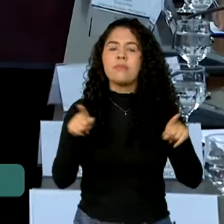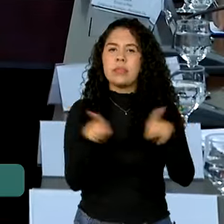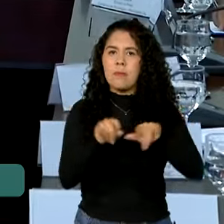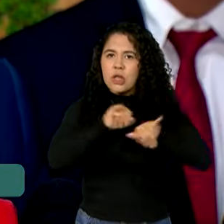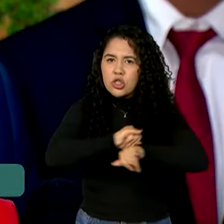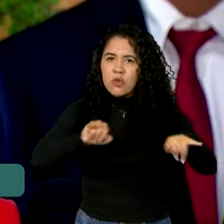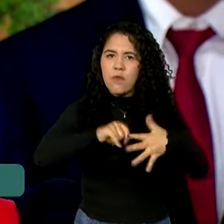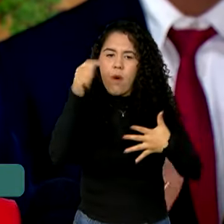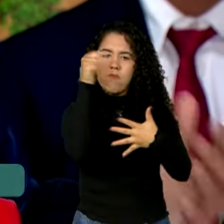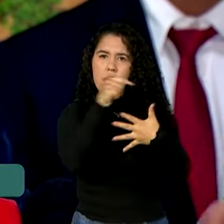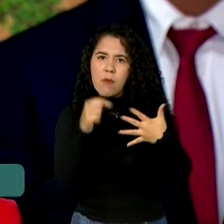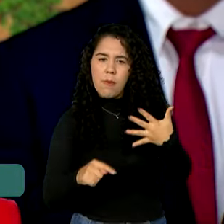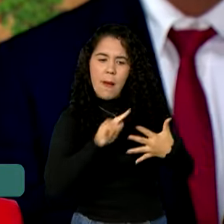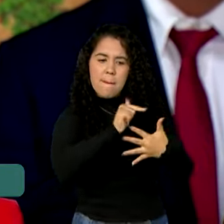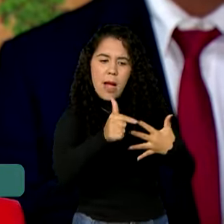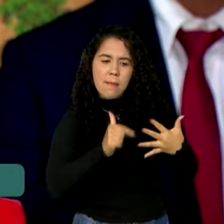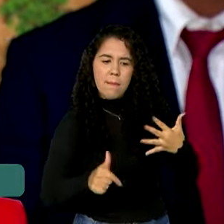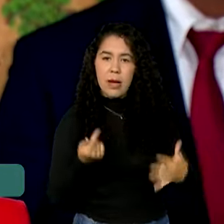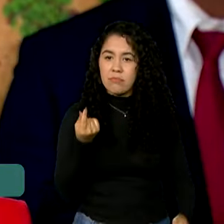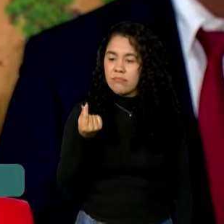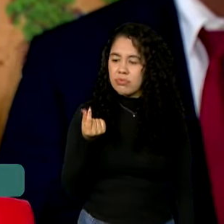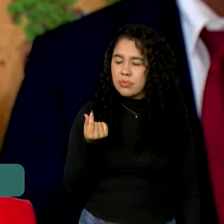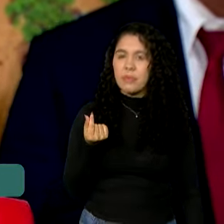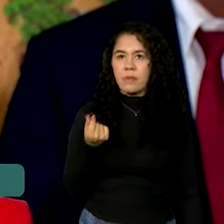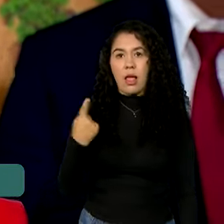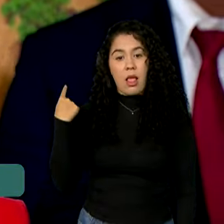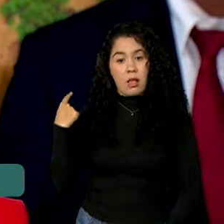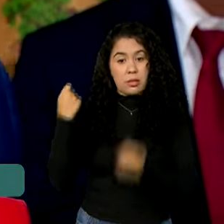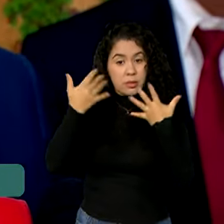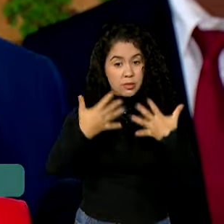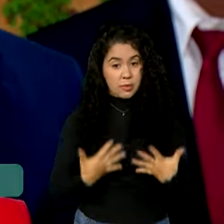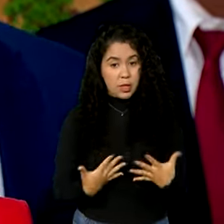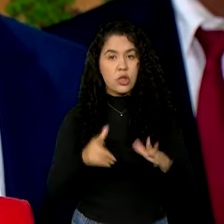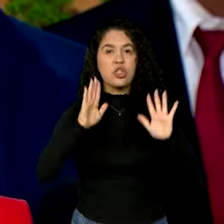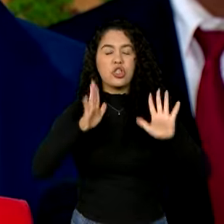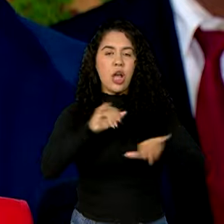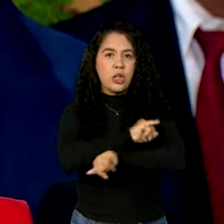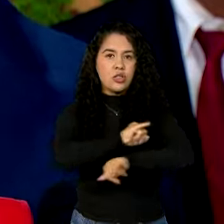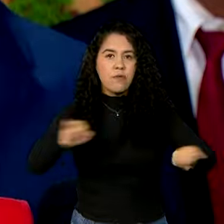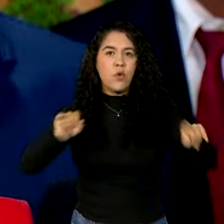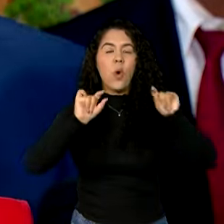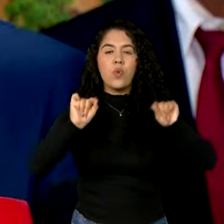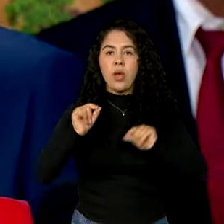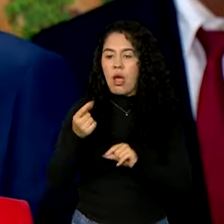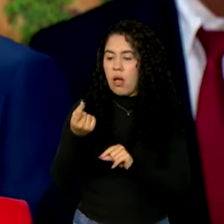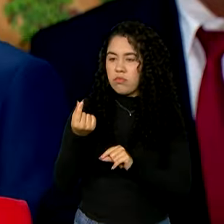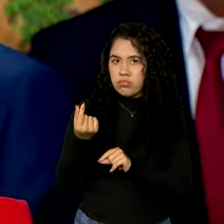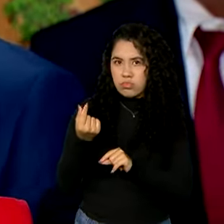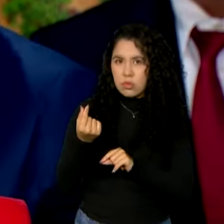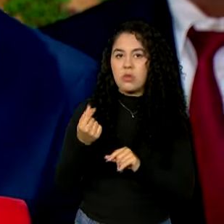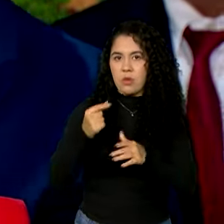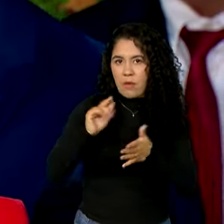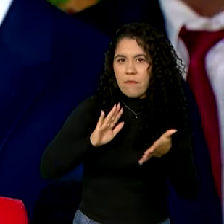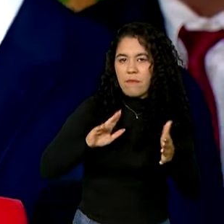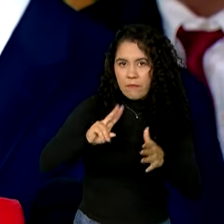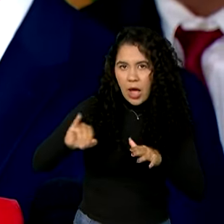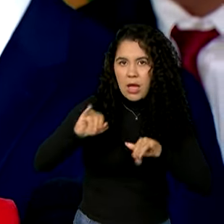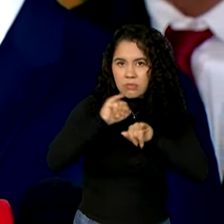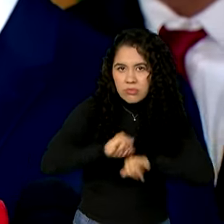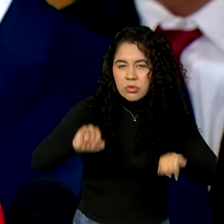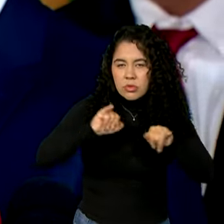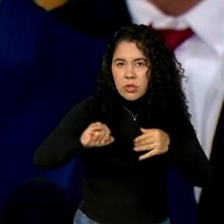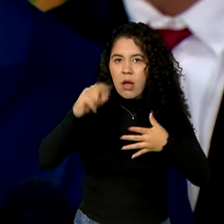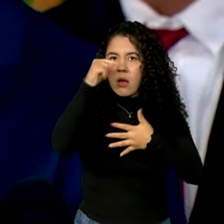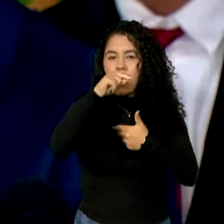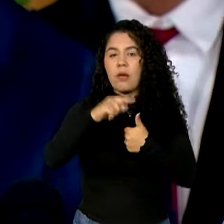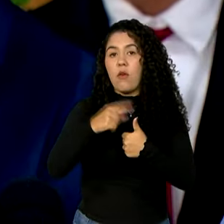financeiras. Foi publicado já o primeiro crédito de outros que serão publicados, no